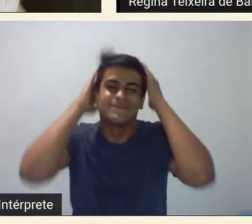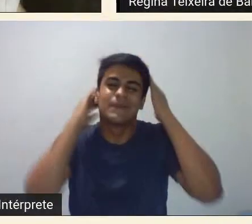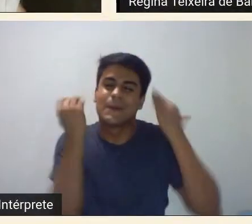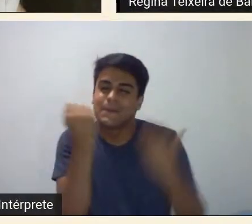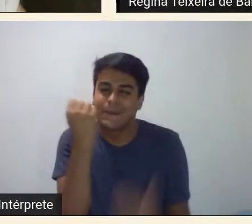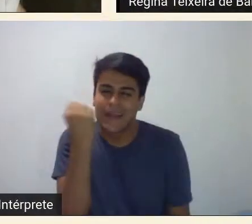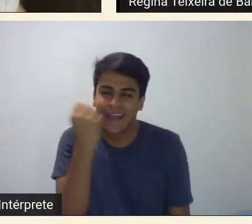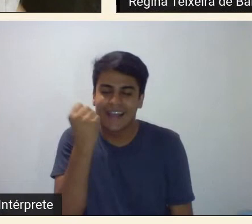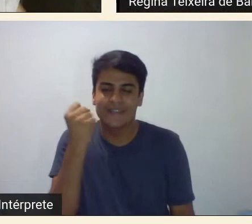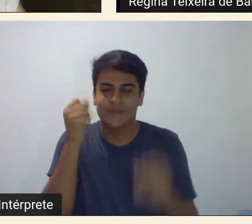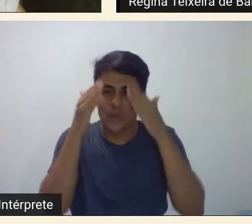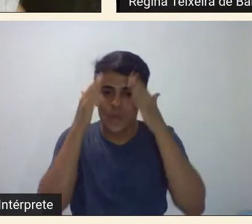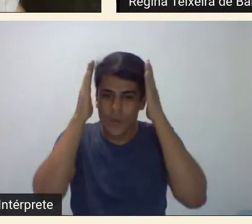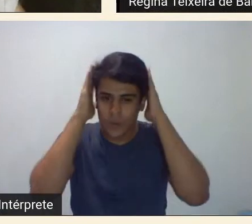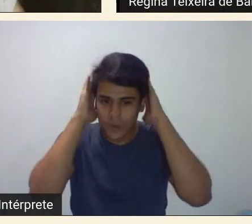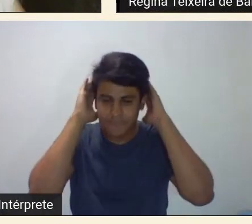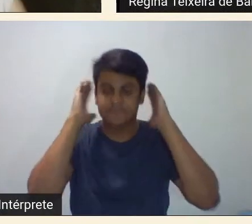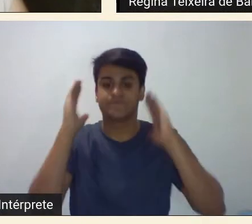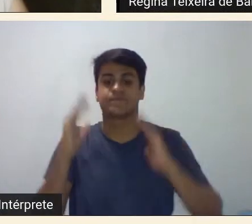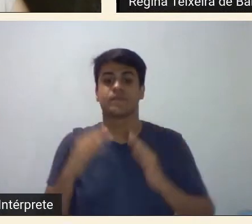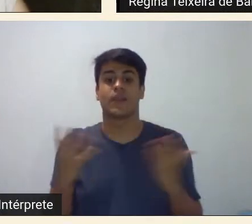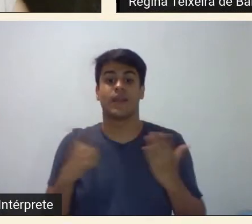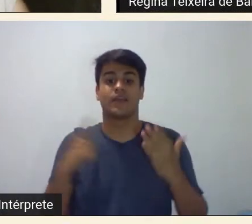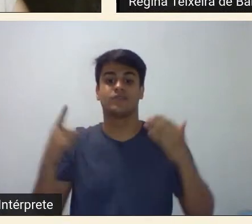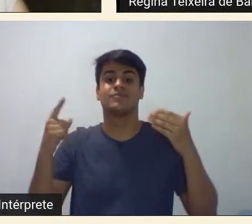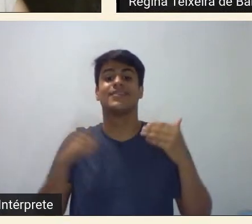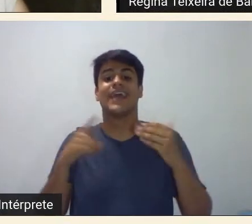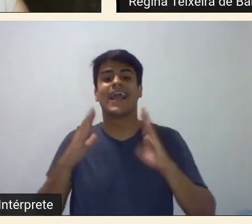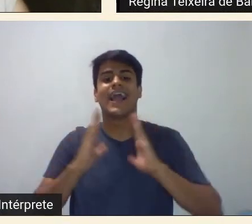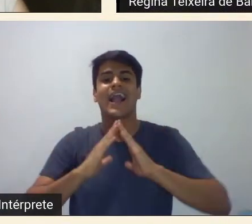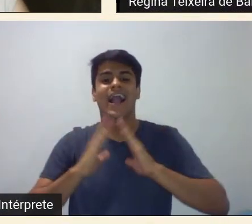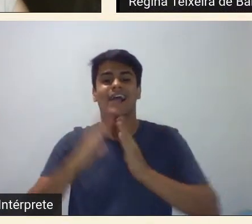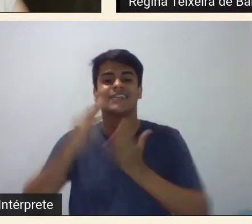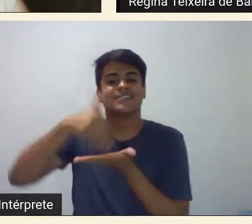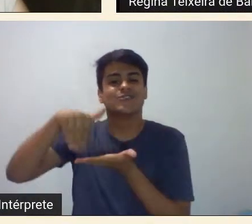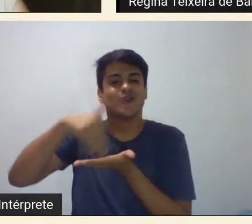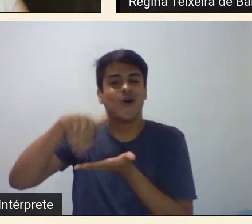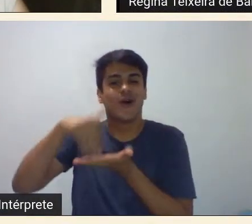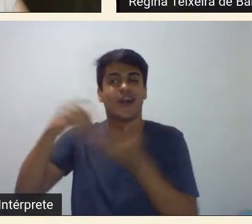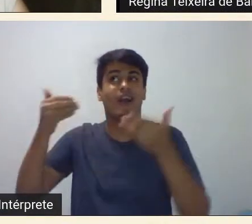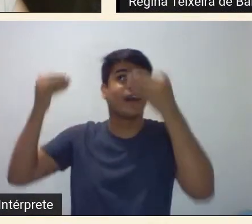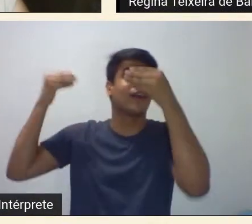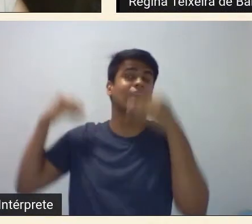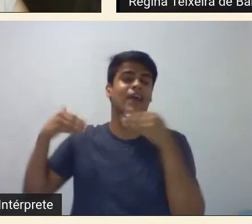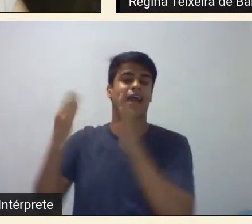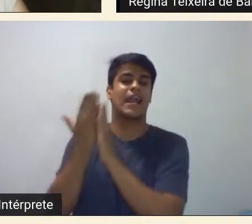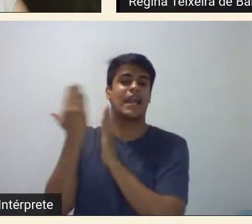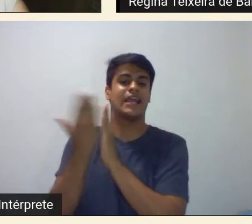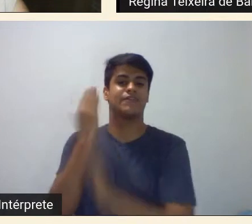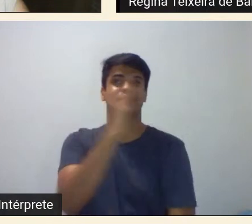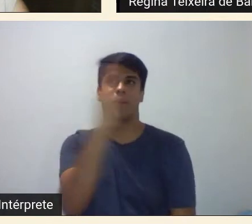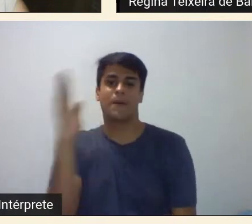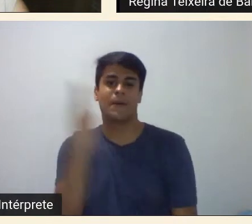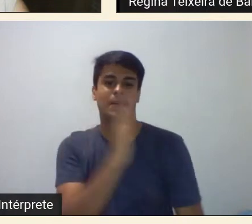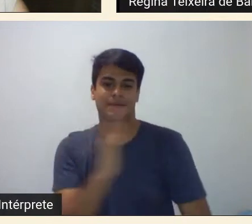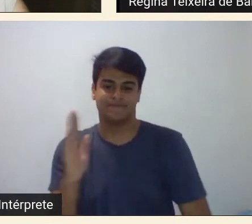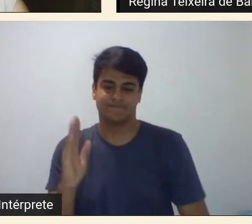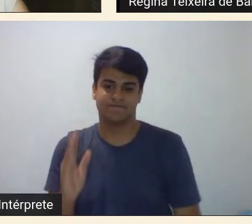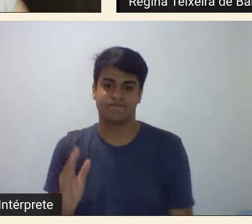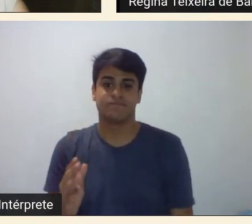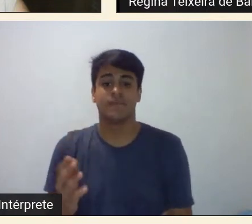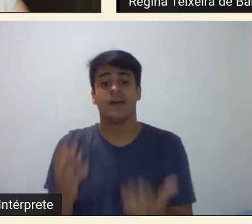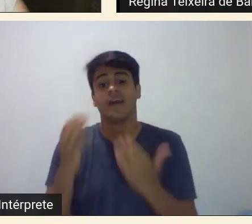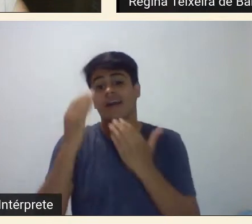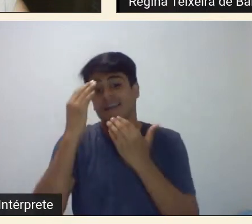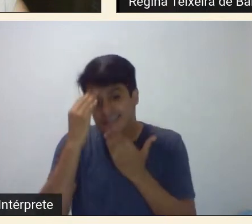estou no escritório da minha casa com uma estante de livros atrás eu gostaria de agradecer